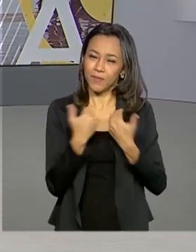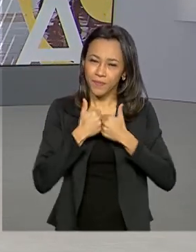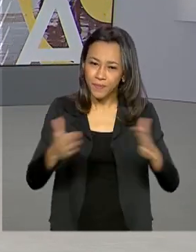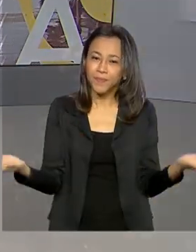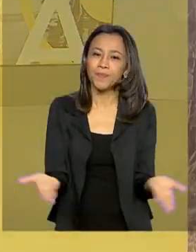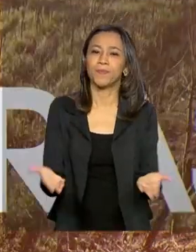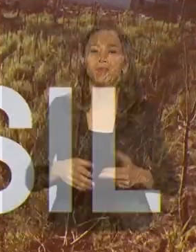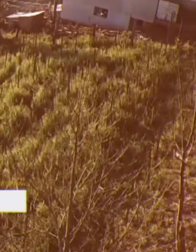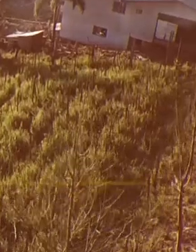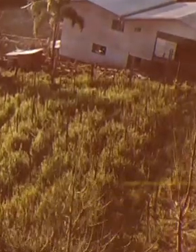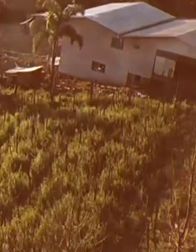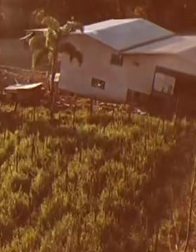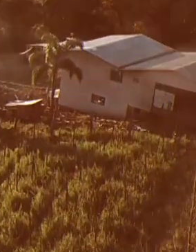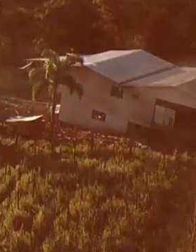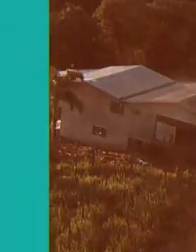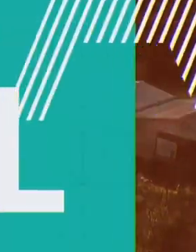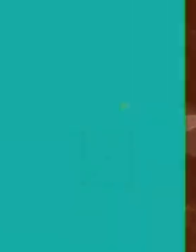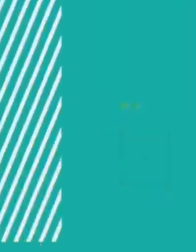agora.